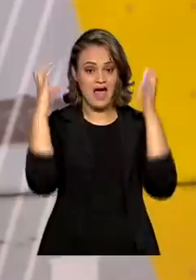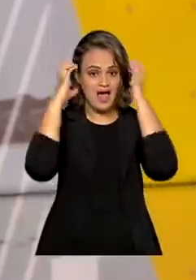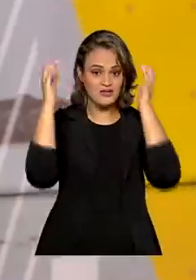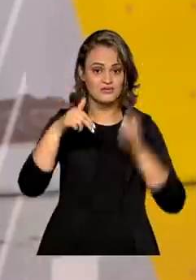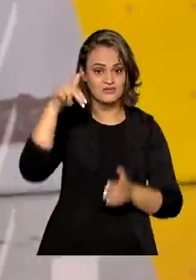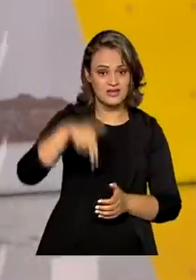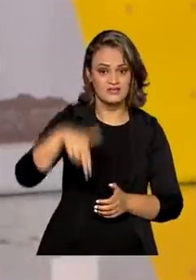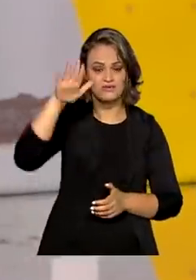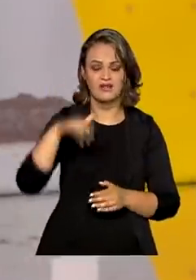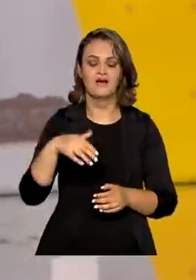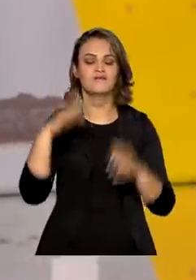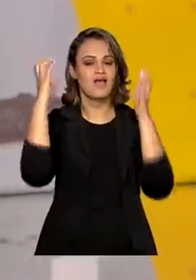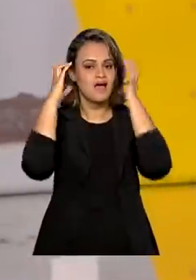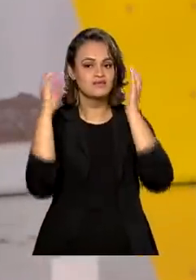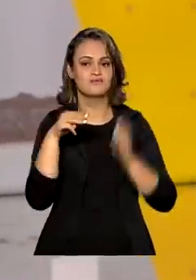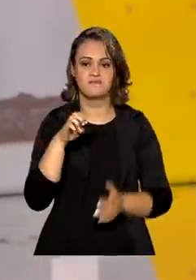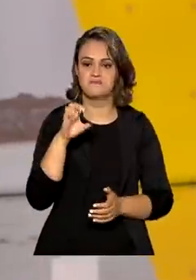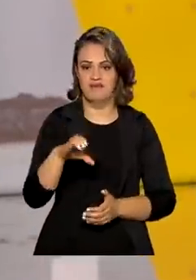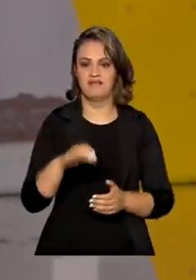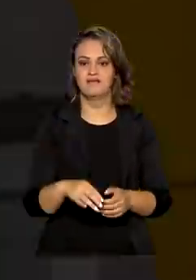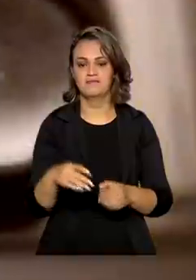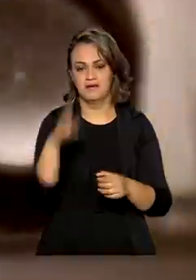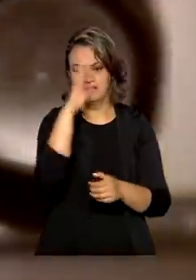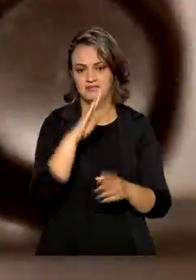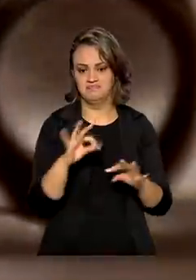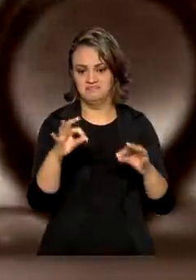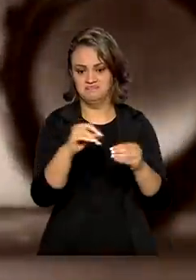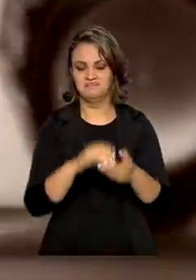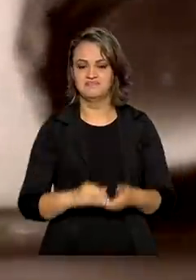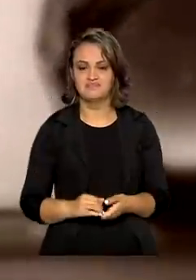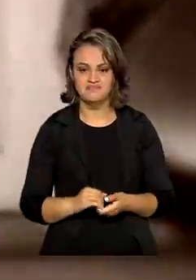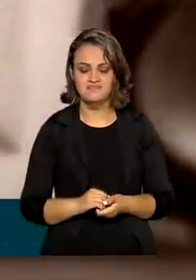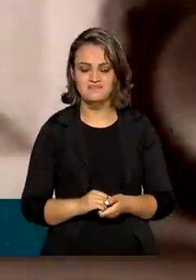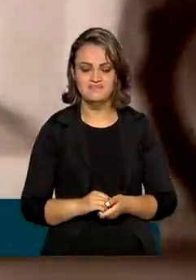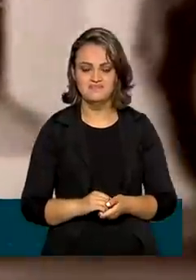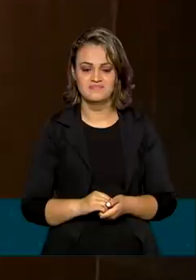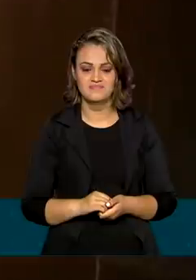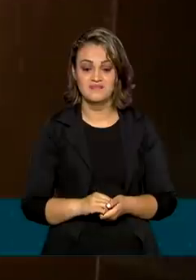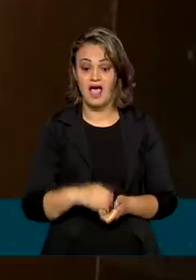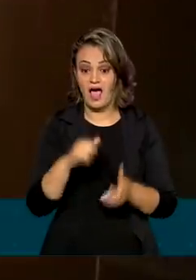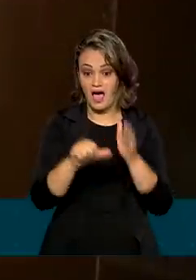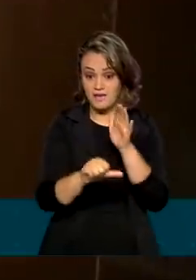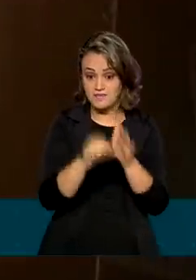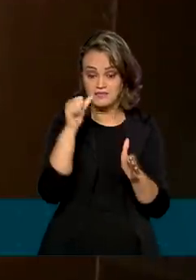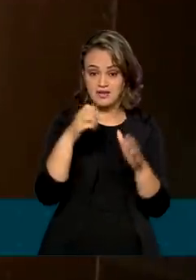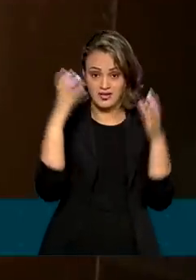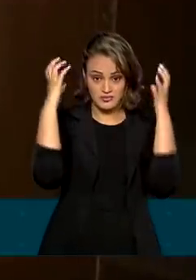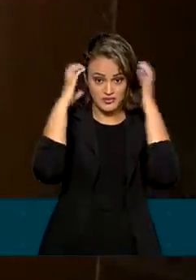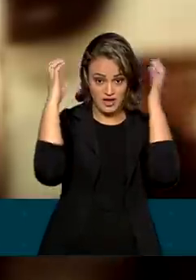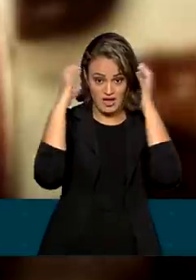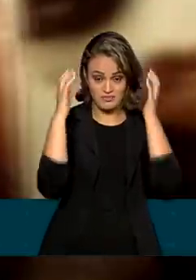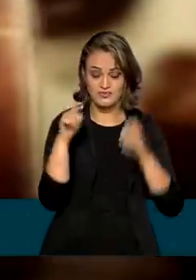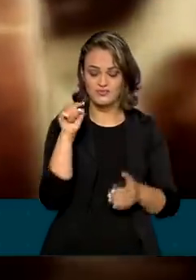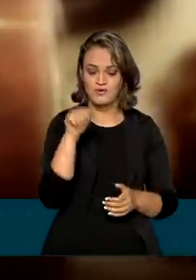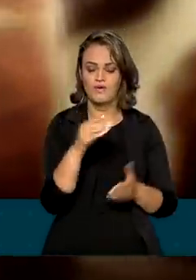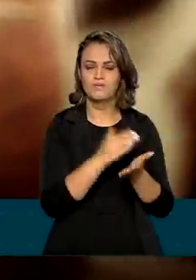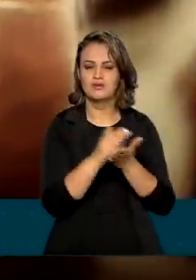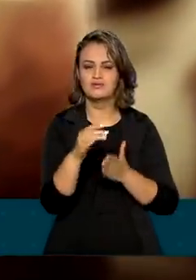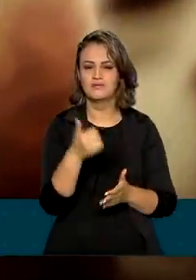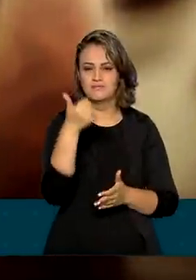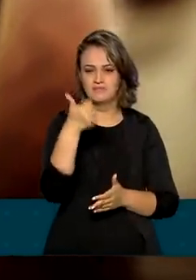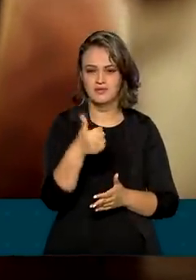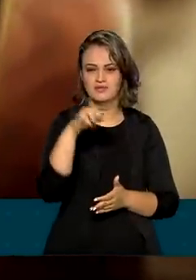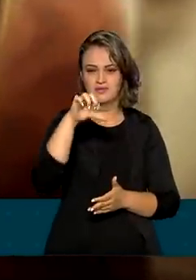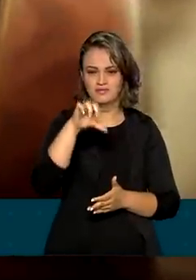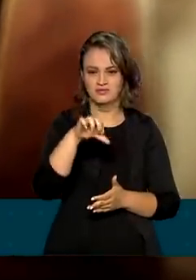Nacional e MEC a mais brasileiros. A primeira transmissão radiofônica no Brasil aconteceu em